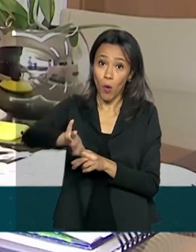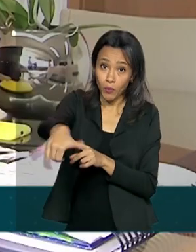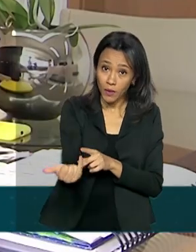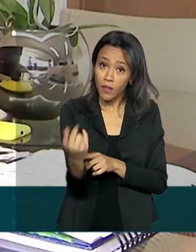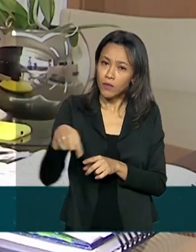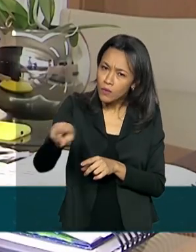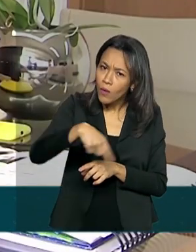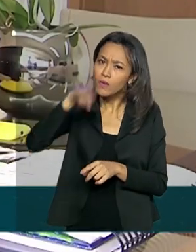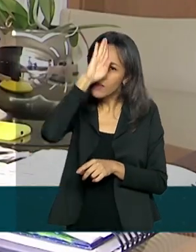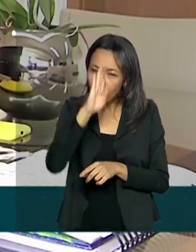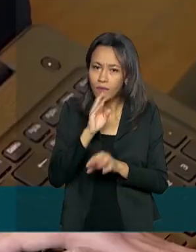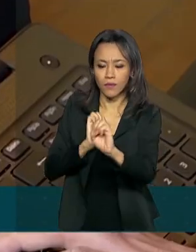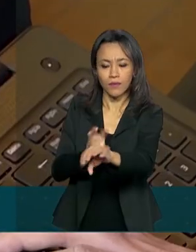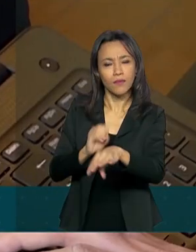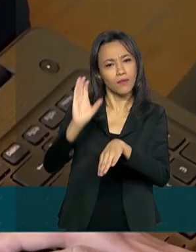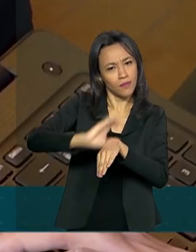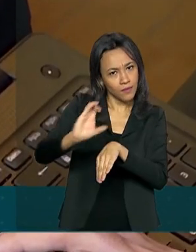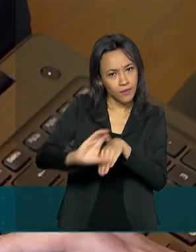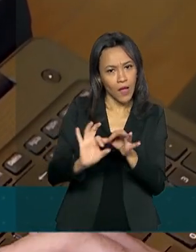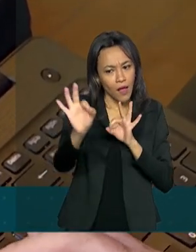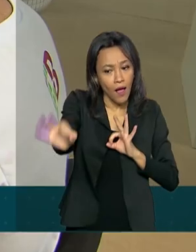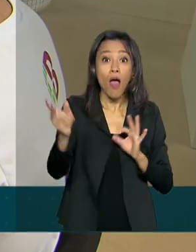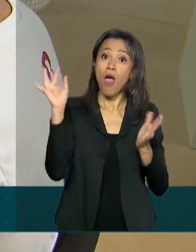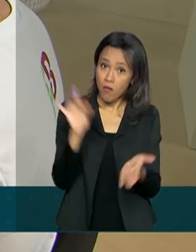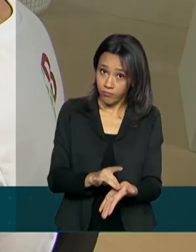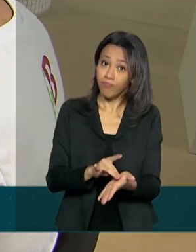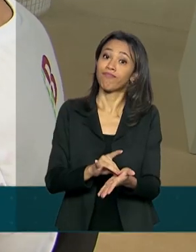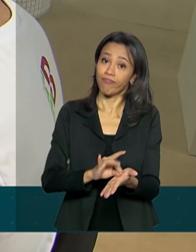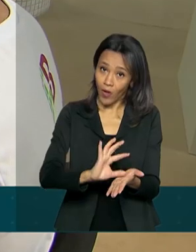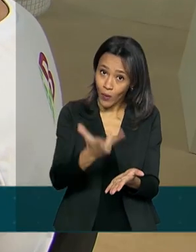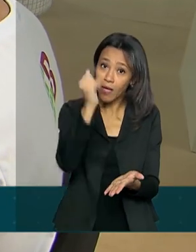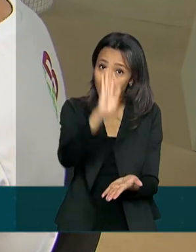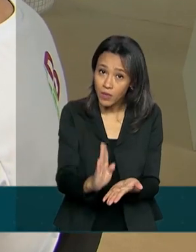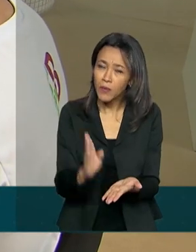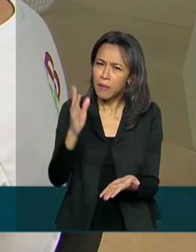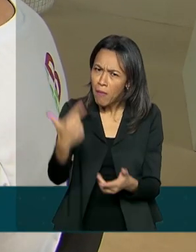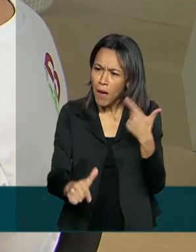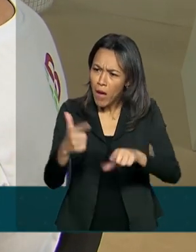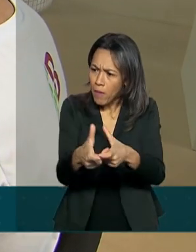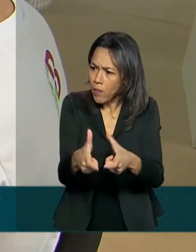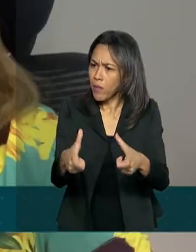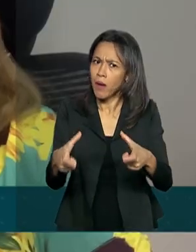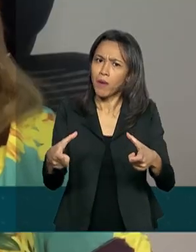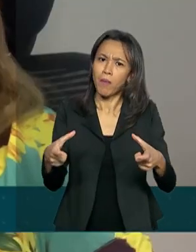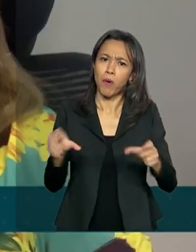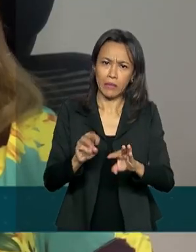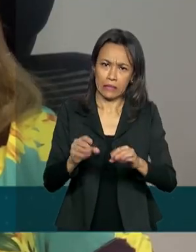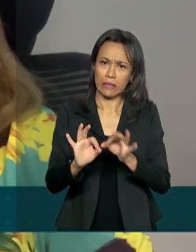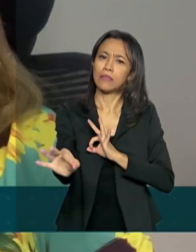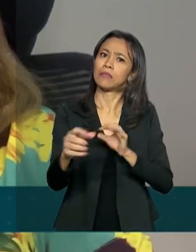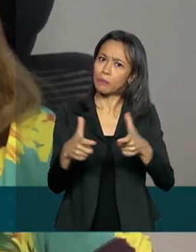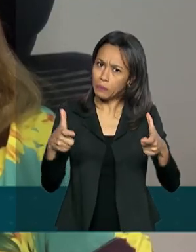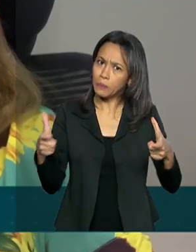O ensino à distância já é uma realidade no Brasil e cada vez mais tem ganhado força. Para essa